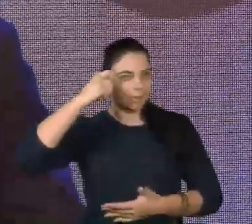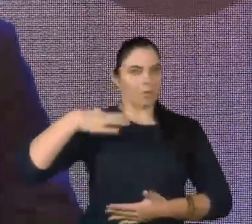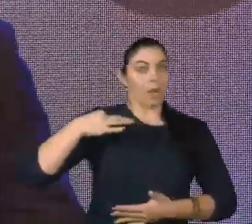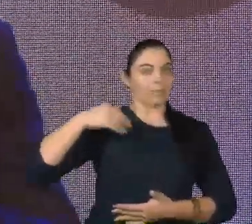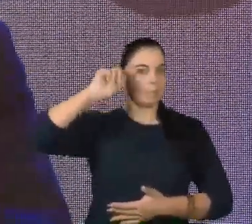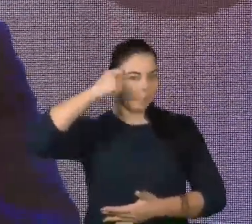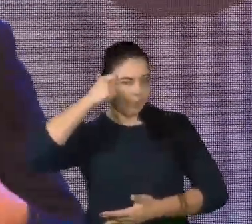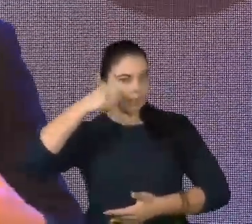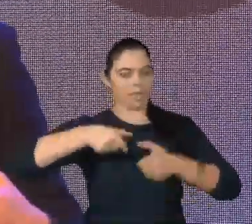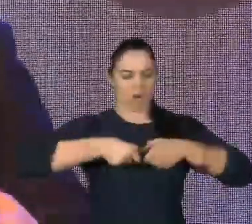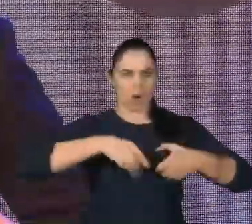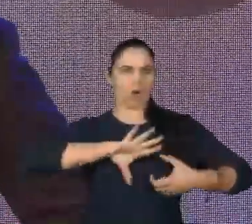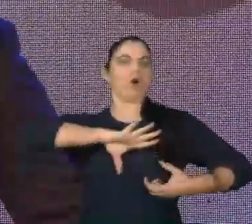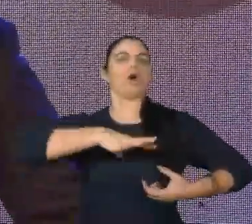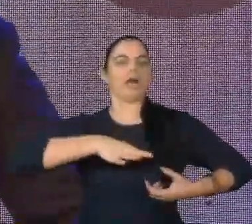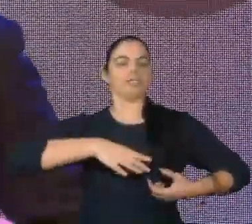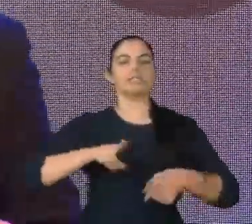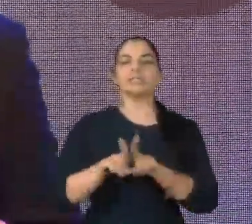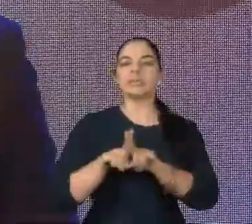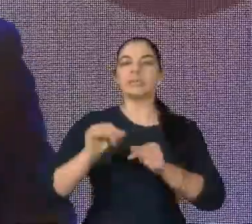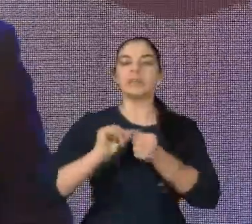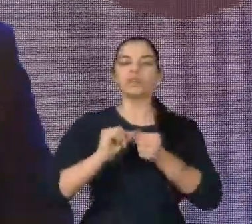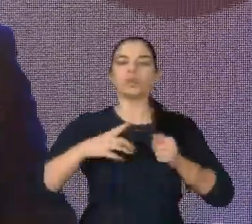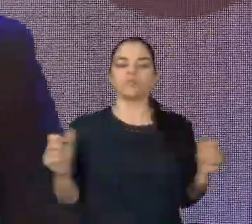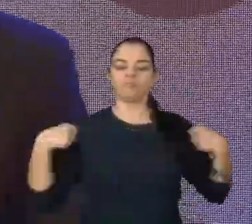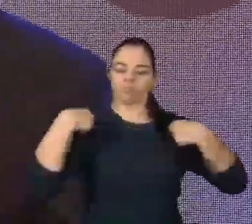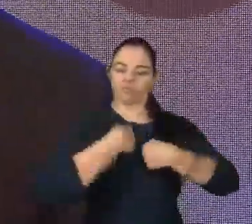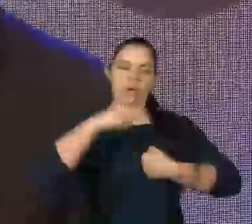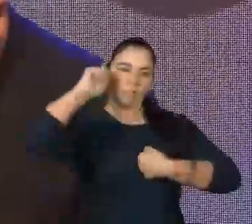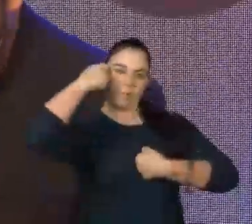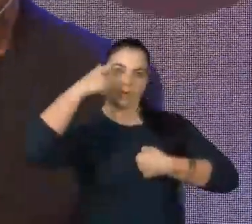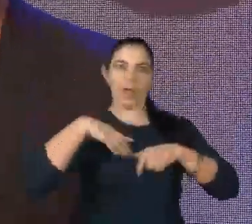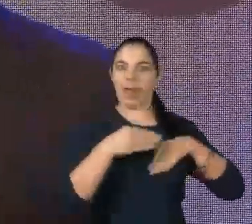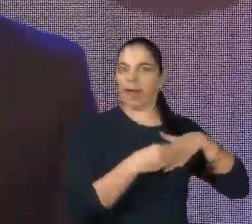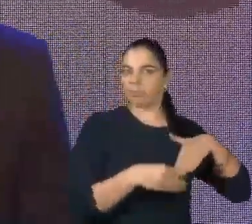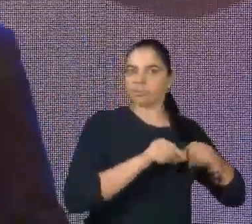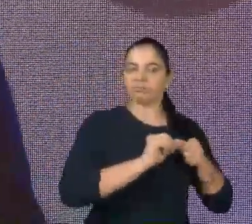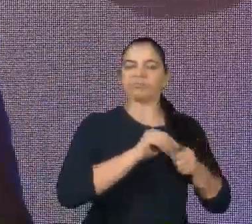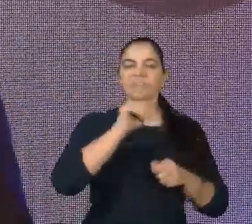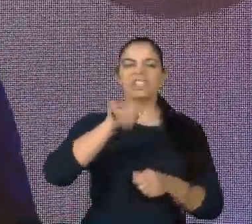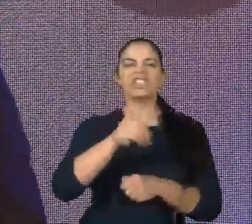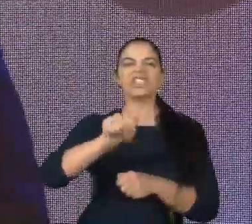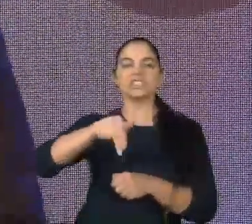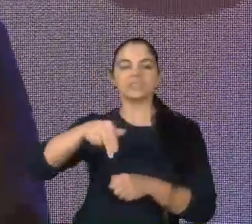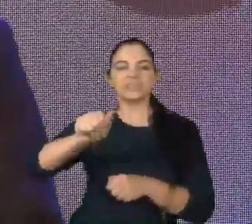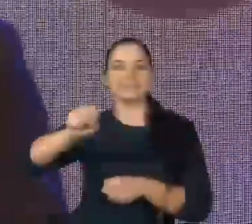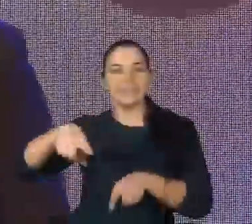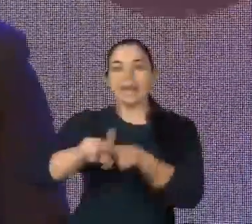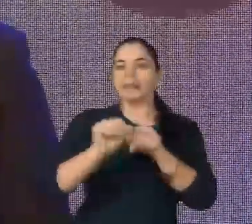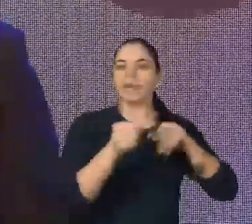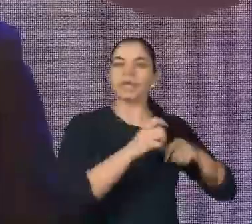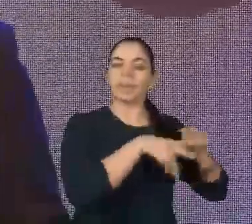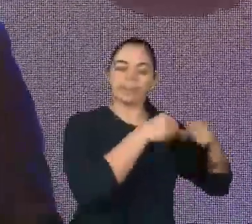preta, escrita Coragem. Eu estou usando também um blazer preto, uma calça jeans azul marinho, tênis